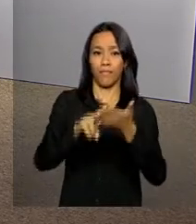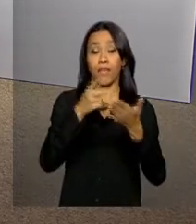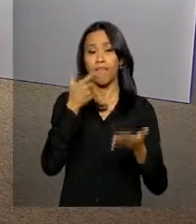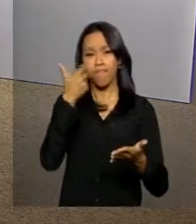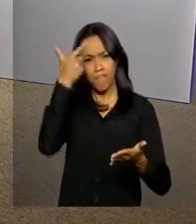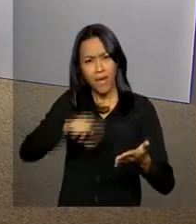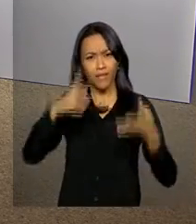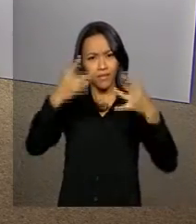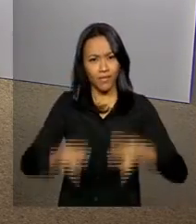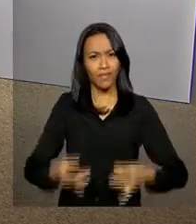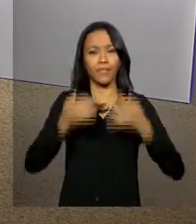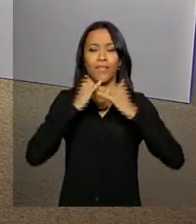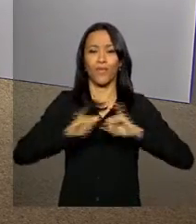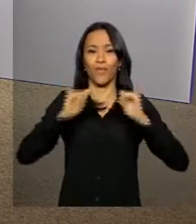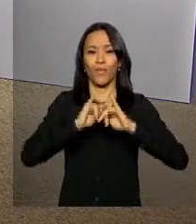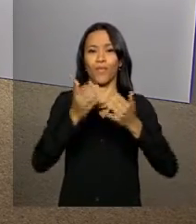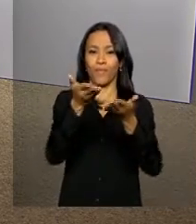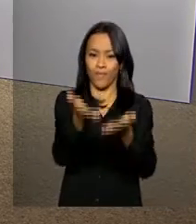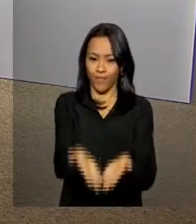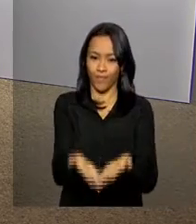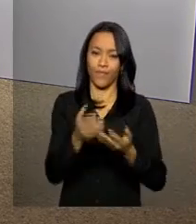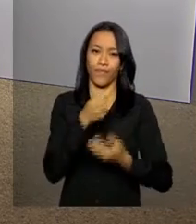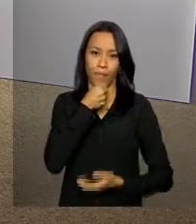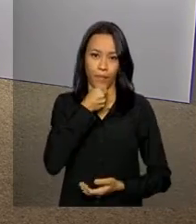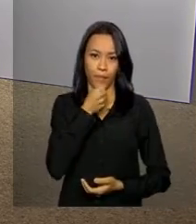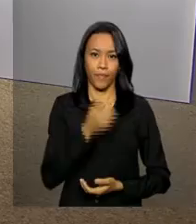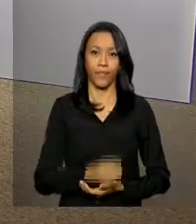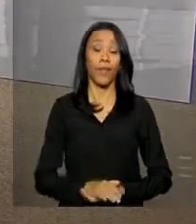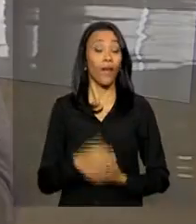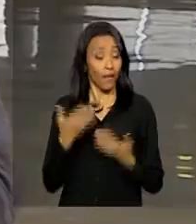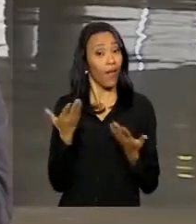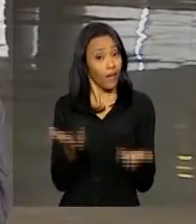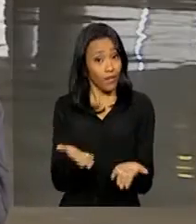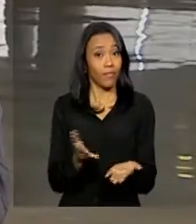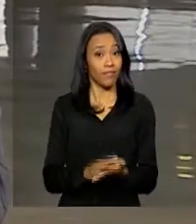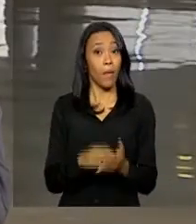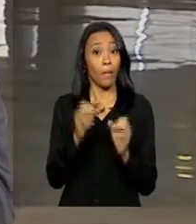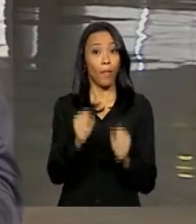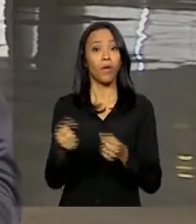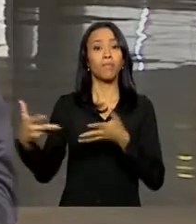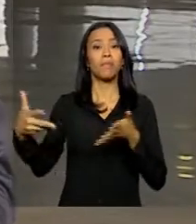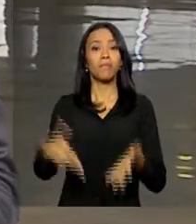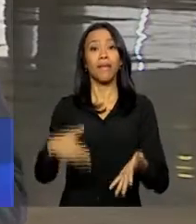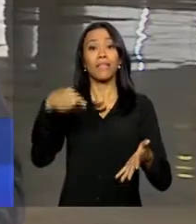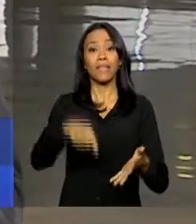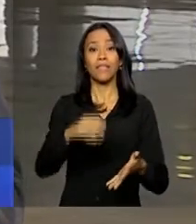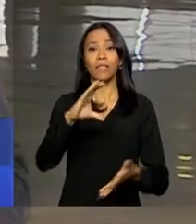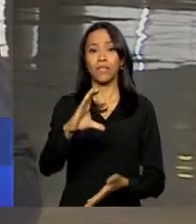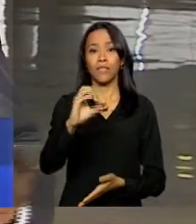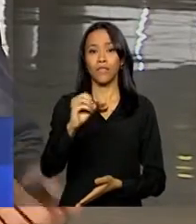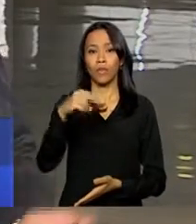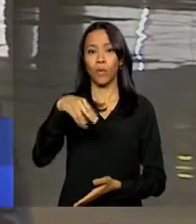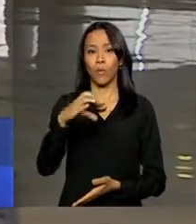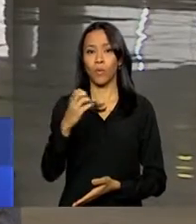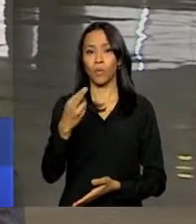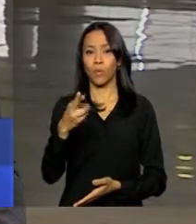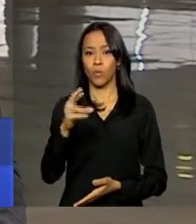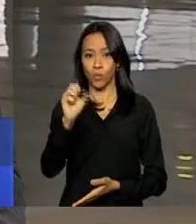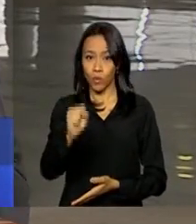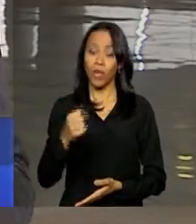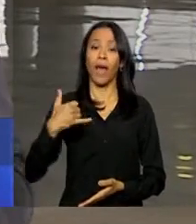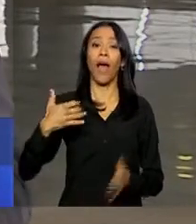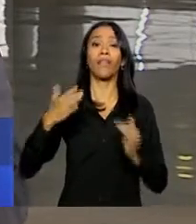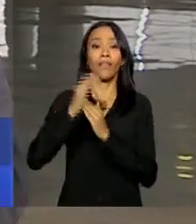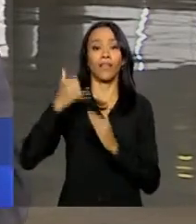é o repórter Leandro Alarcon. Oi, Leandro. Oi, Daniela. Pois é. Podem participar desse concurso os estudantes com até 15 anos de idade